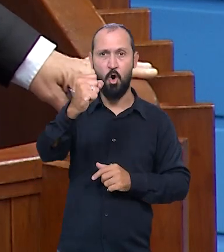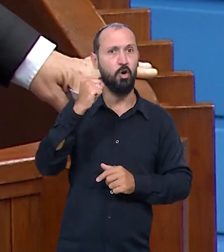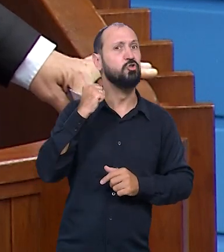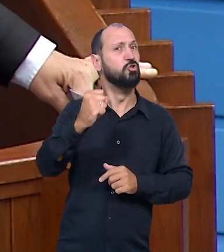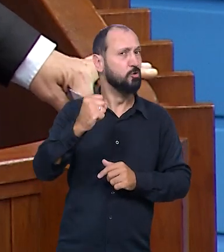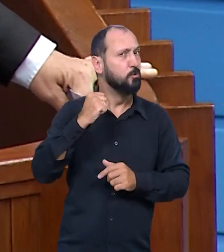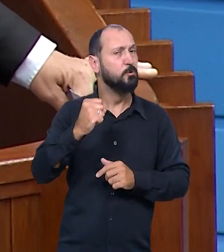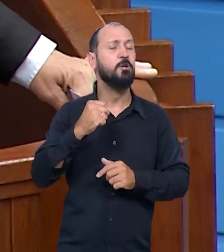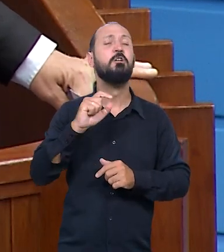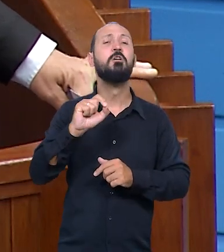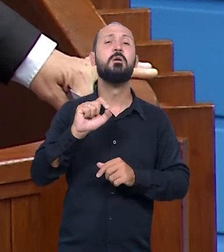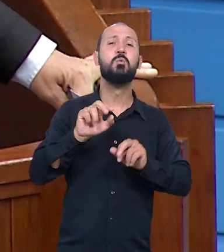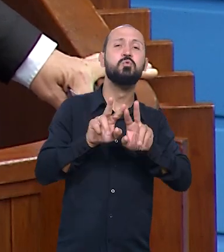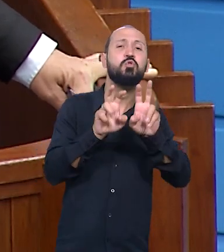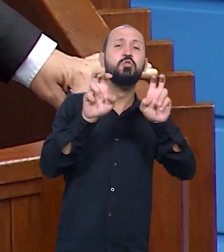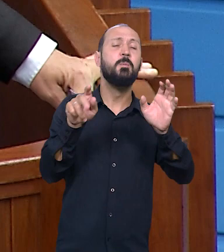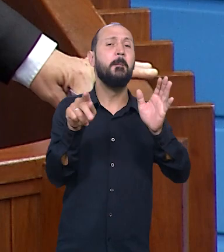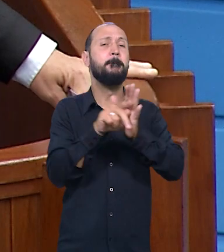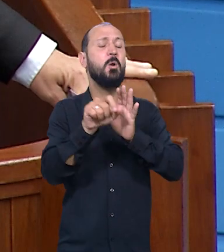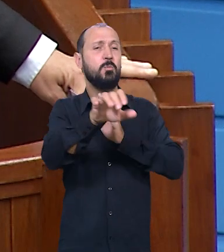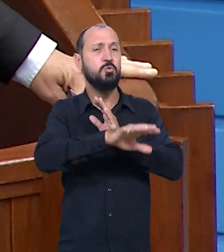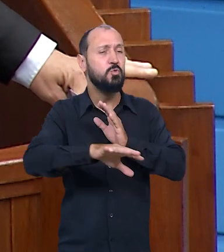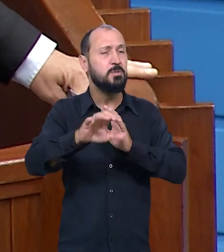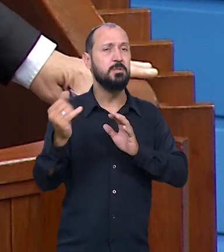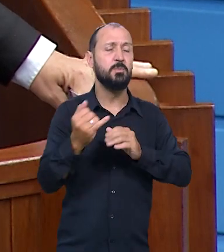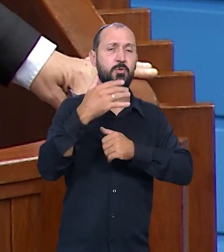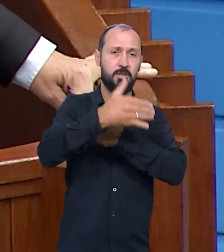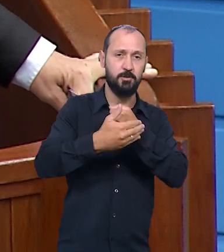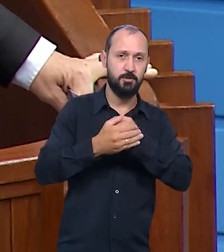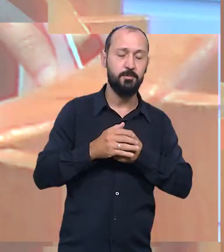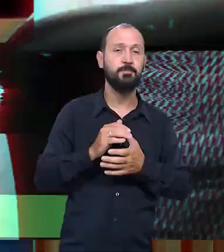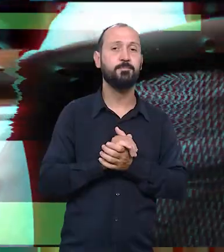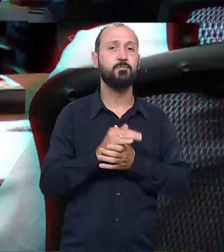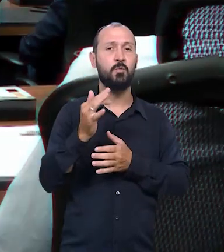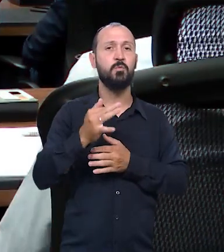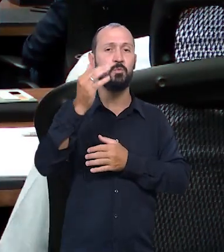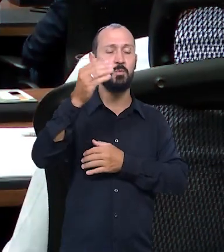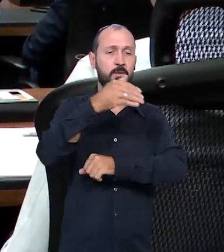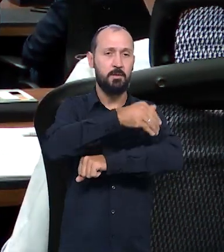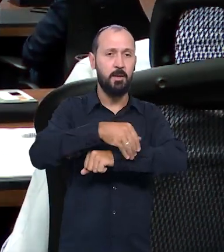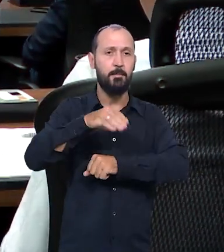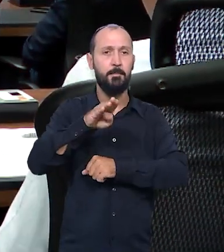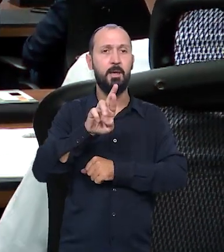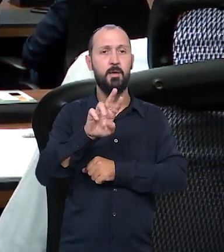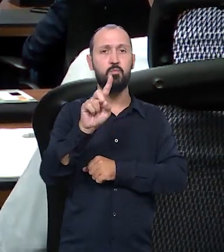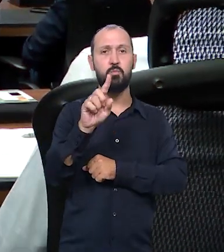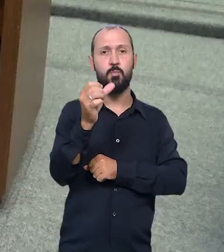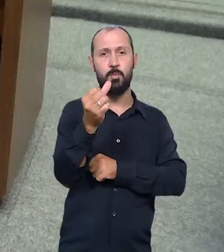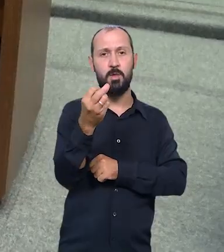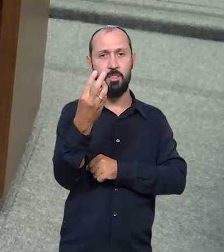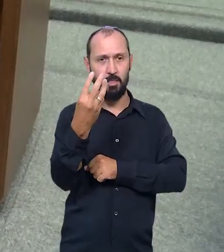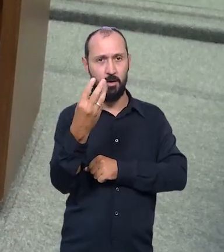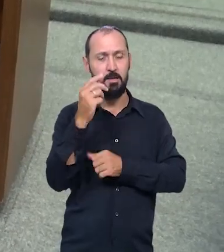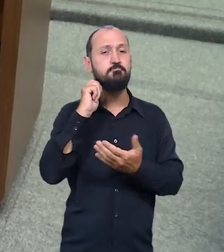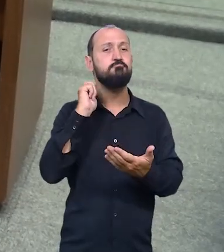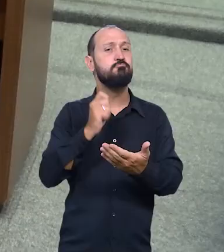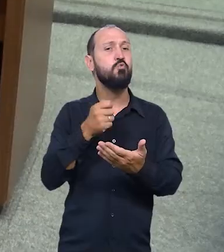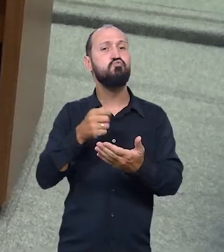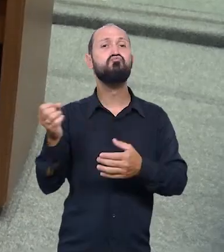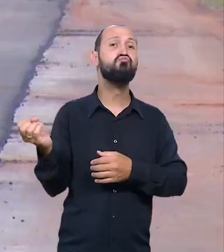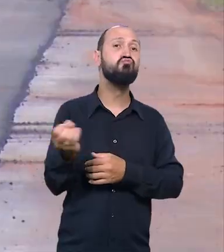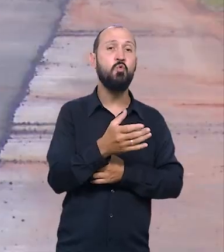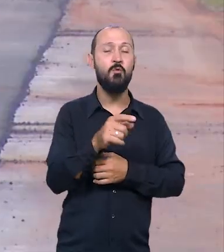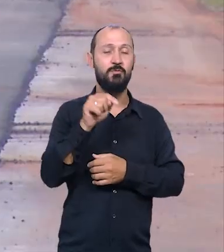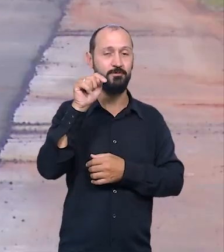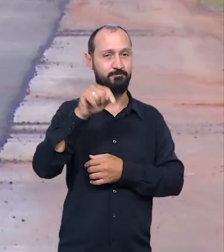e defensor de causas nobres. O futuro da BR-163 e a relicitação